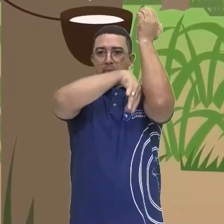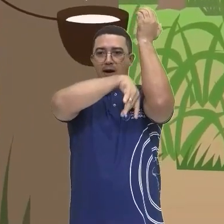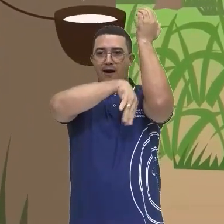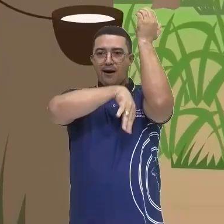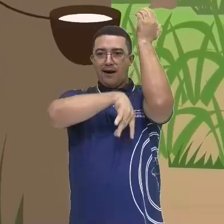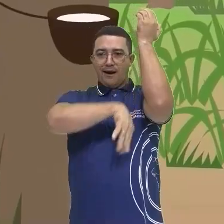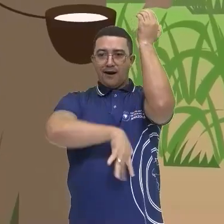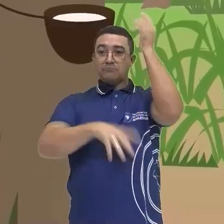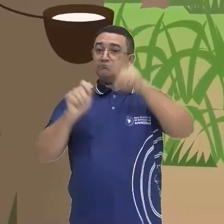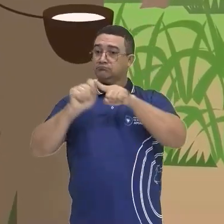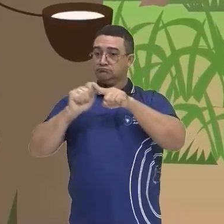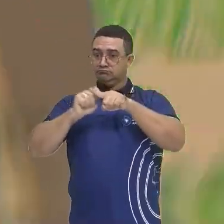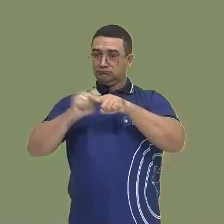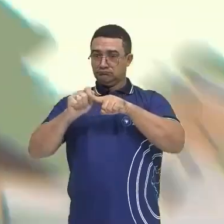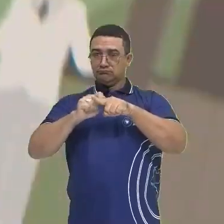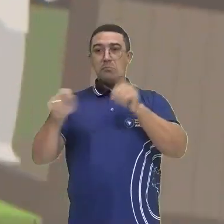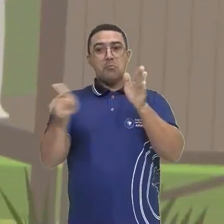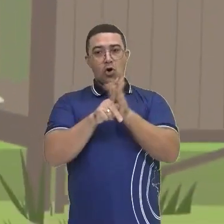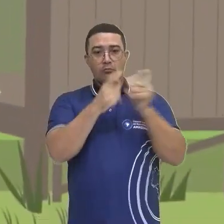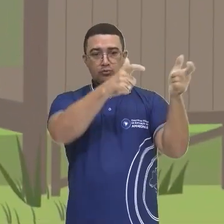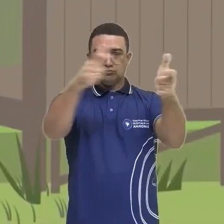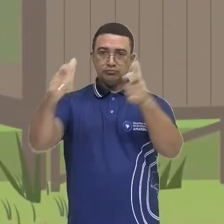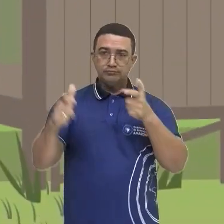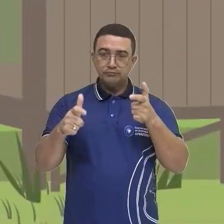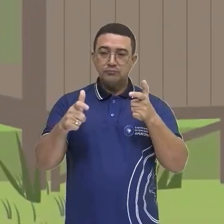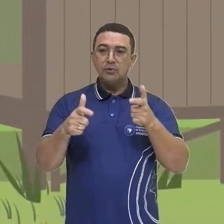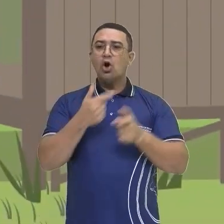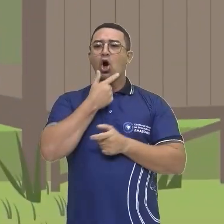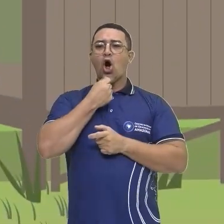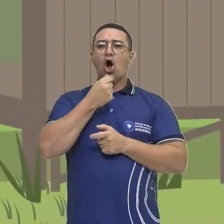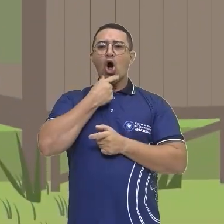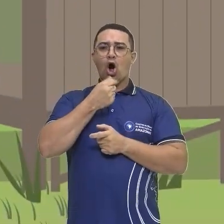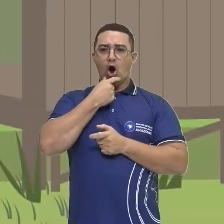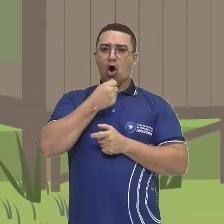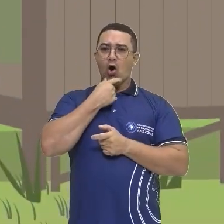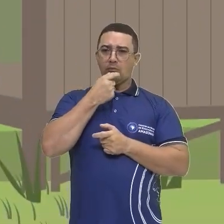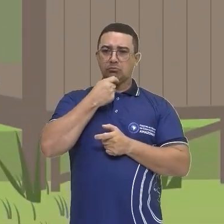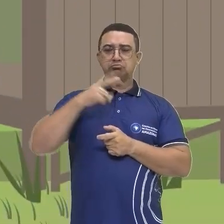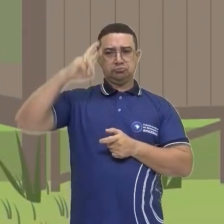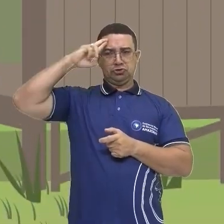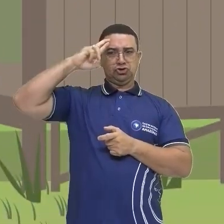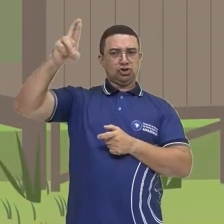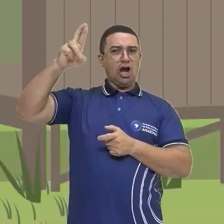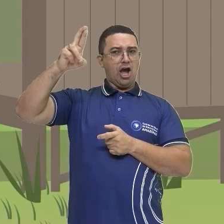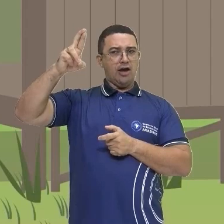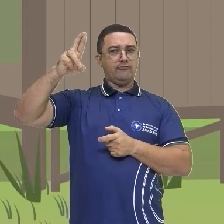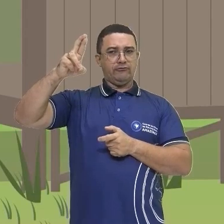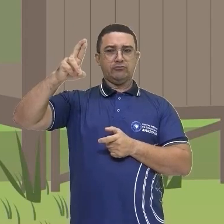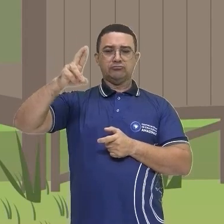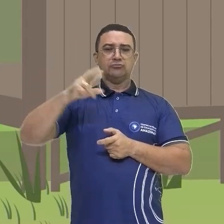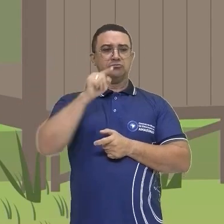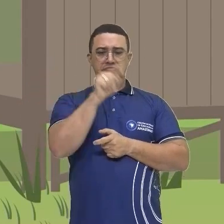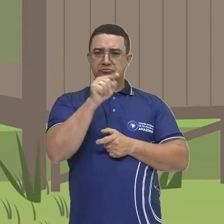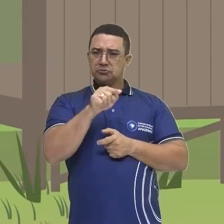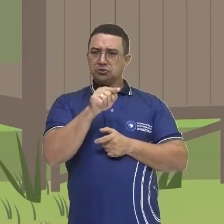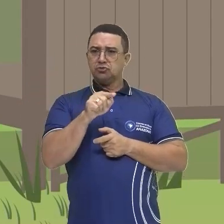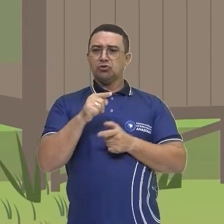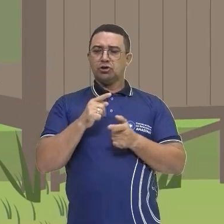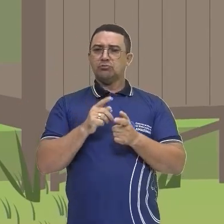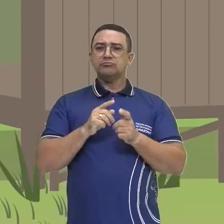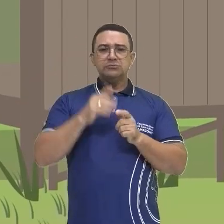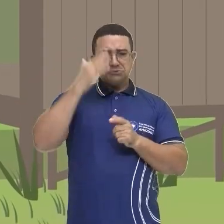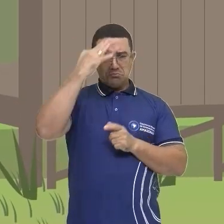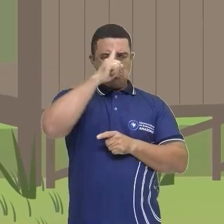localizavam as seringueiras. O seringalista era conhecido como patrão, o dono dos meios de produção que comandava seus